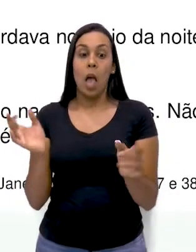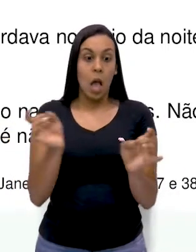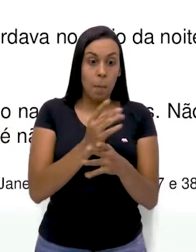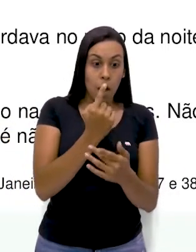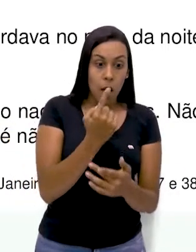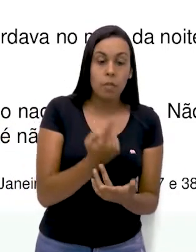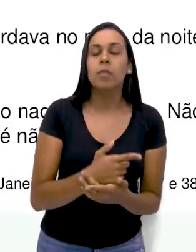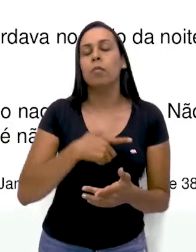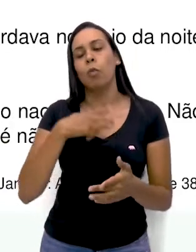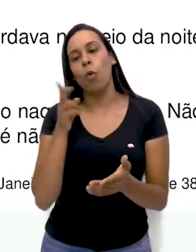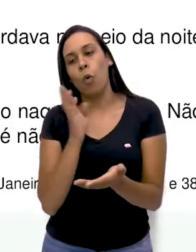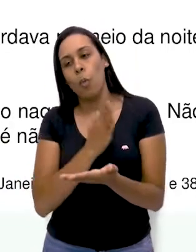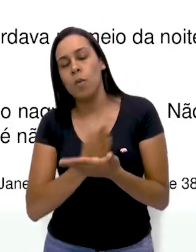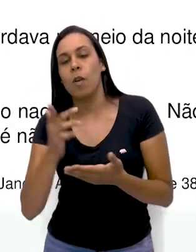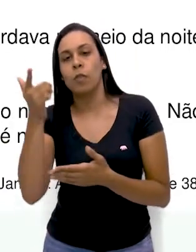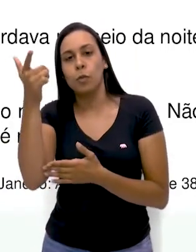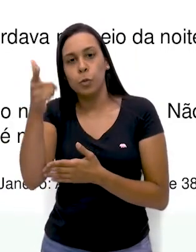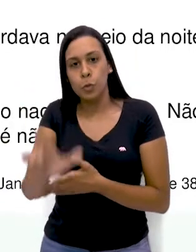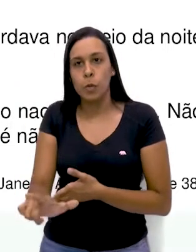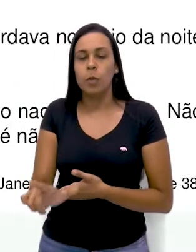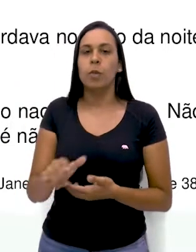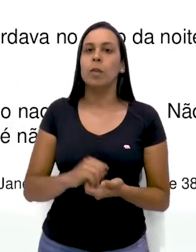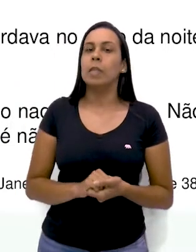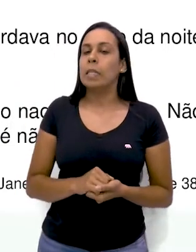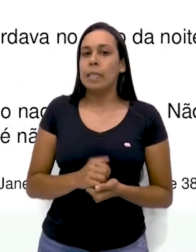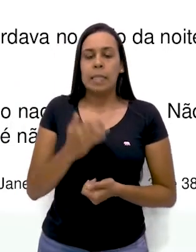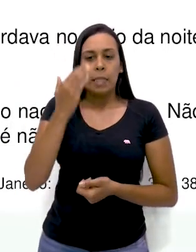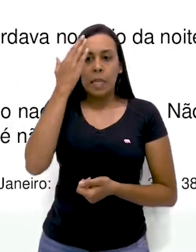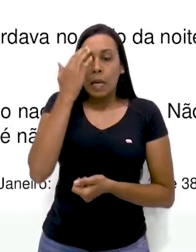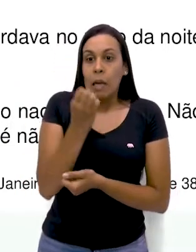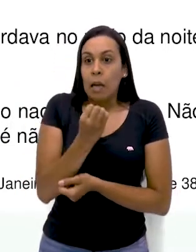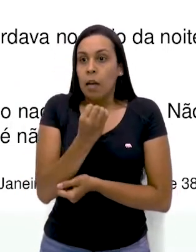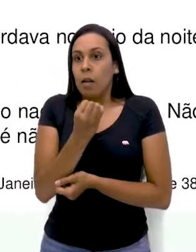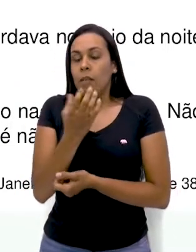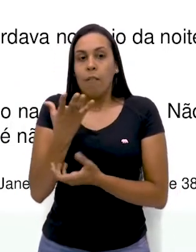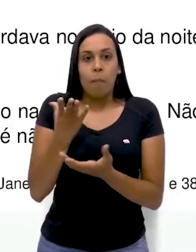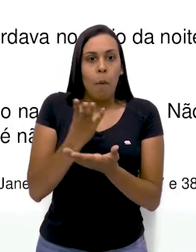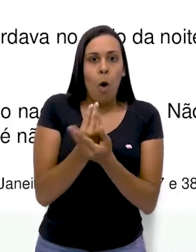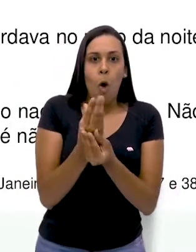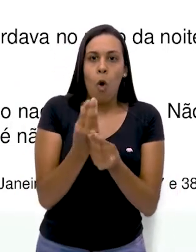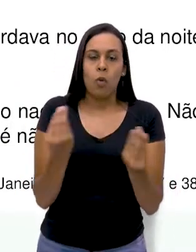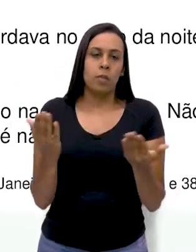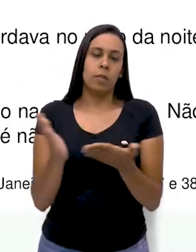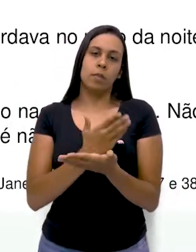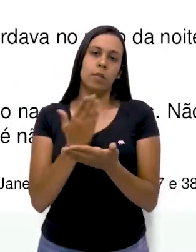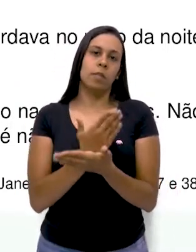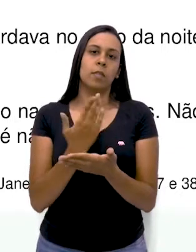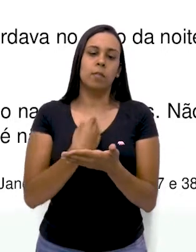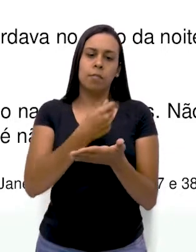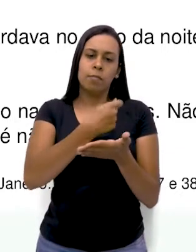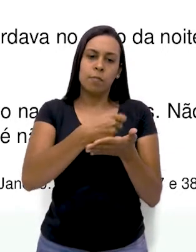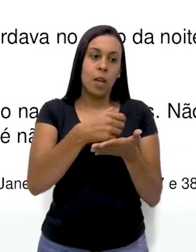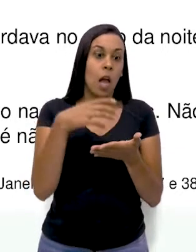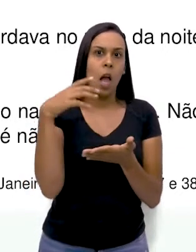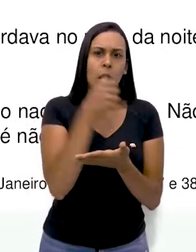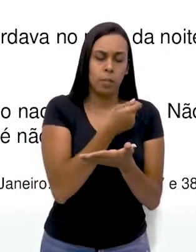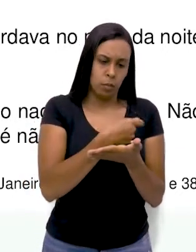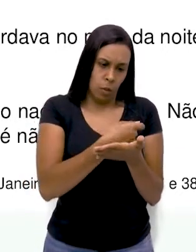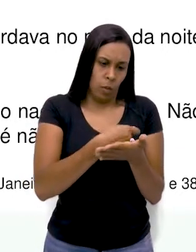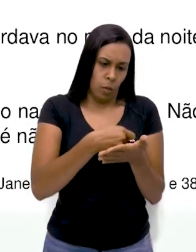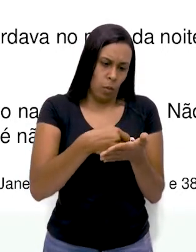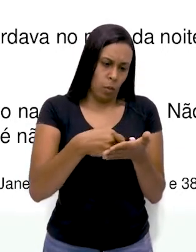outro. Escrevi não sei quantos cadernos. Era escrita apressada,